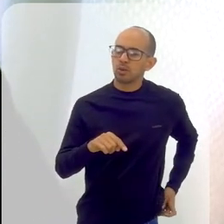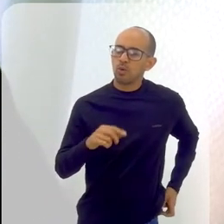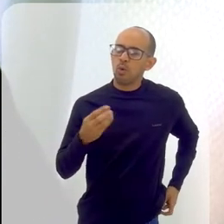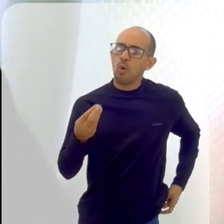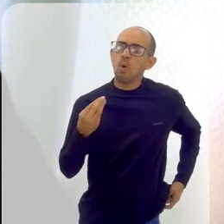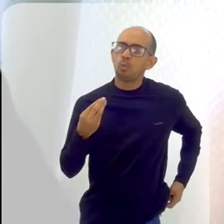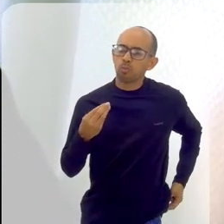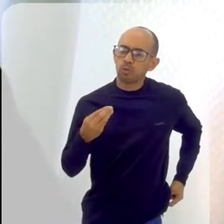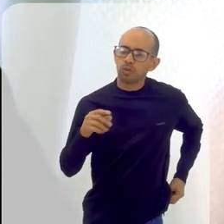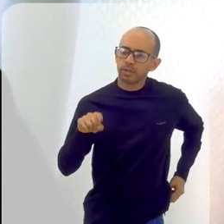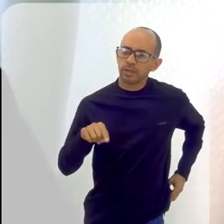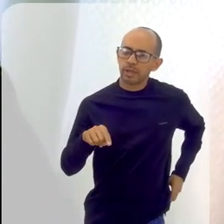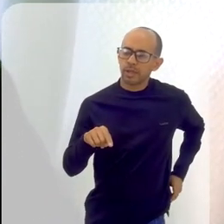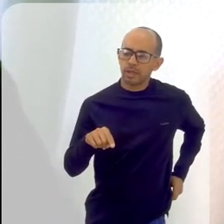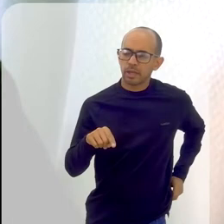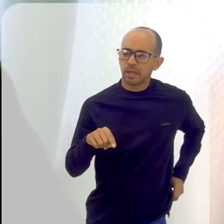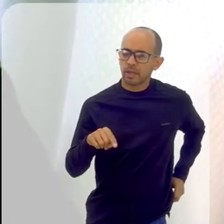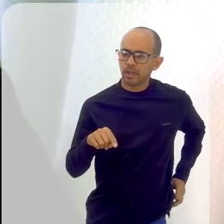como que funciona